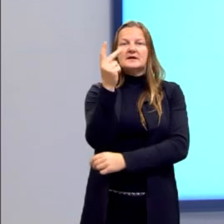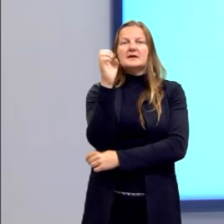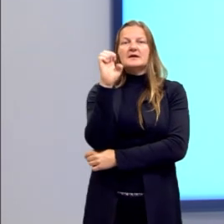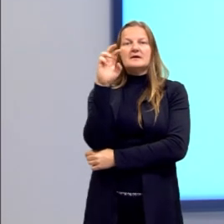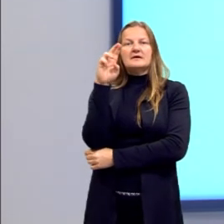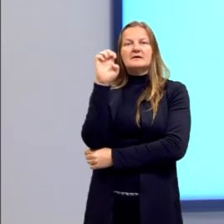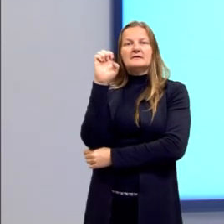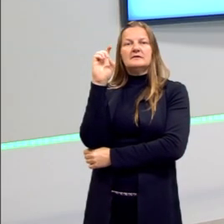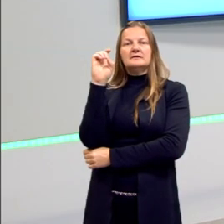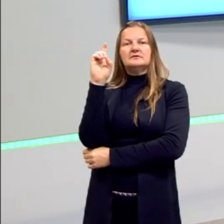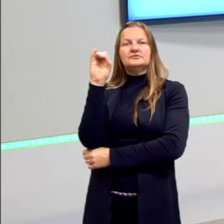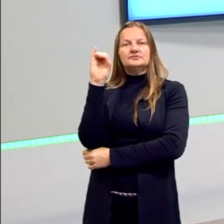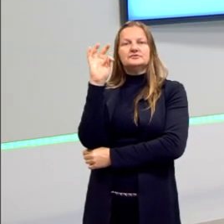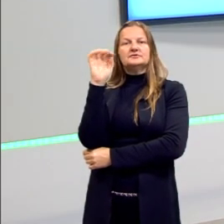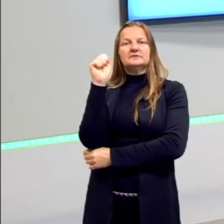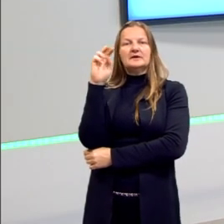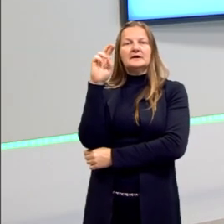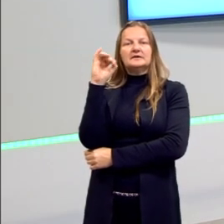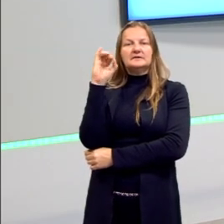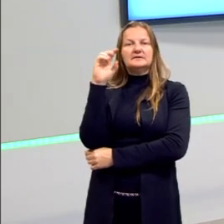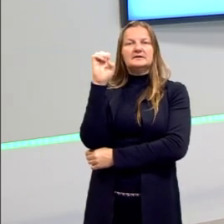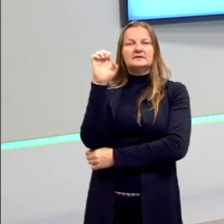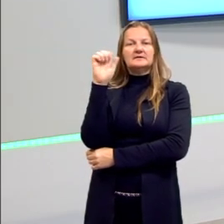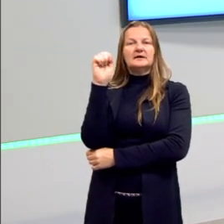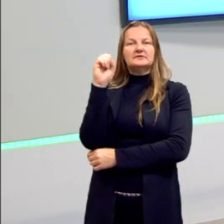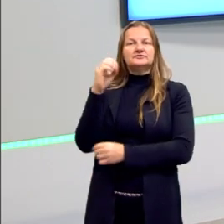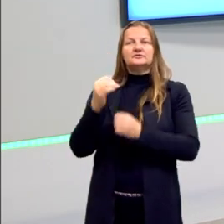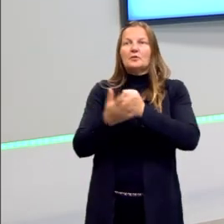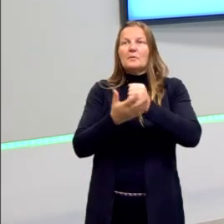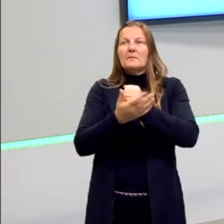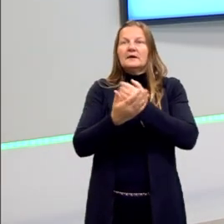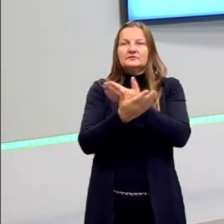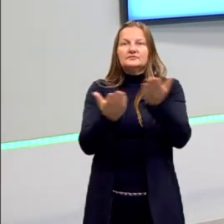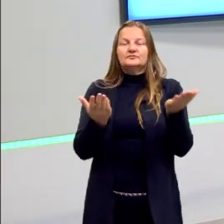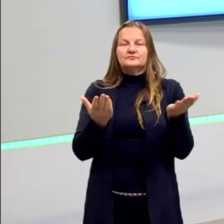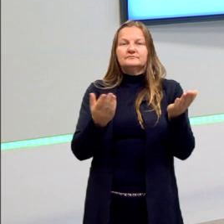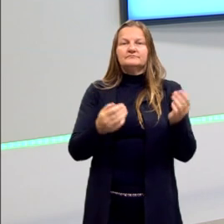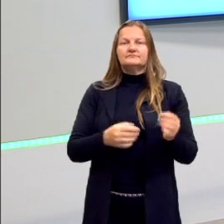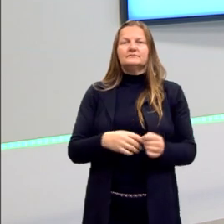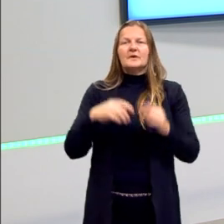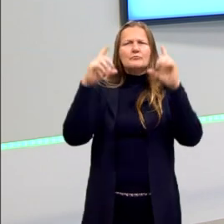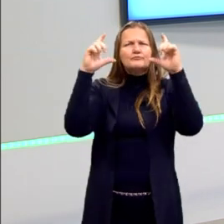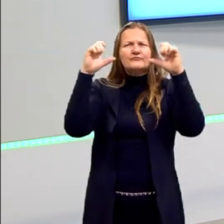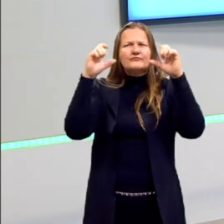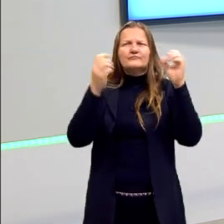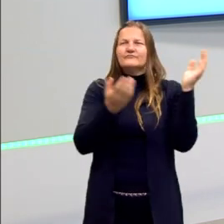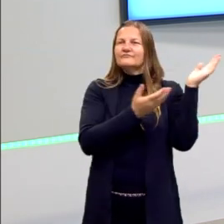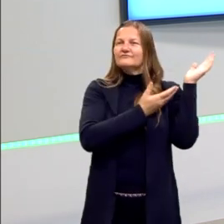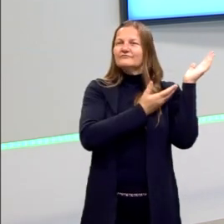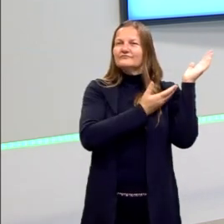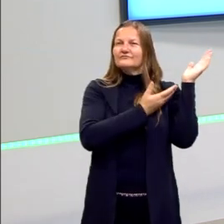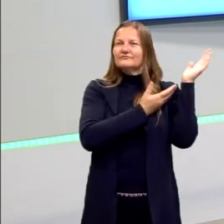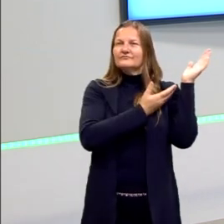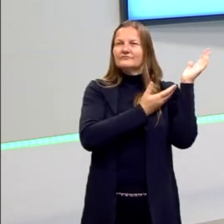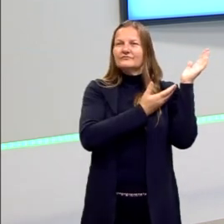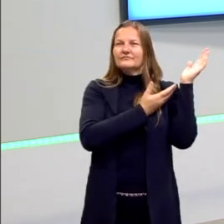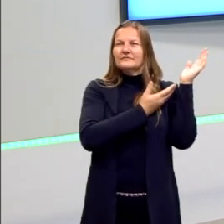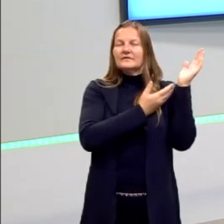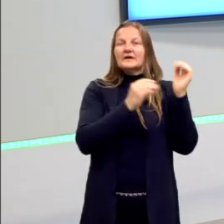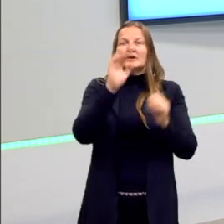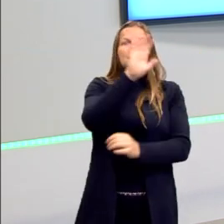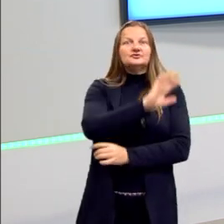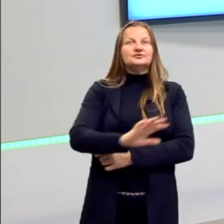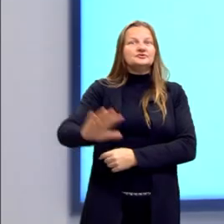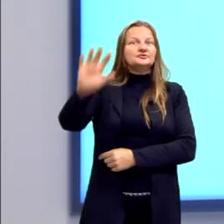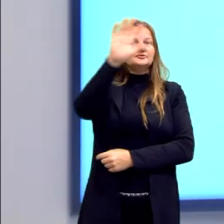Bom, aqui está o basicão, tá, Tira um print, foto. Isso daqui que